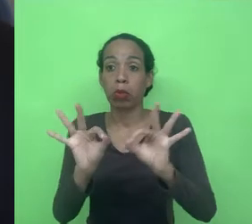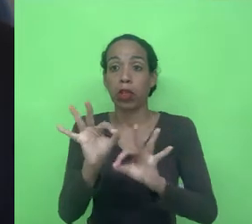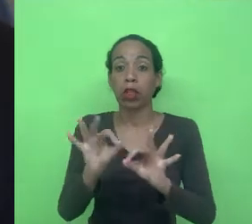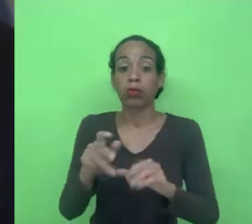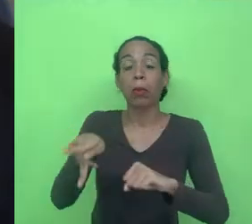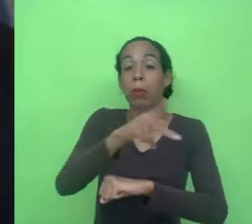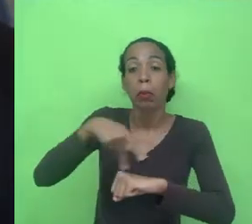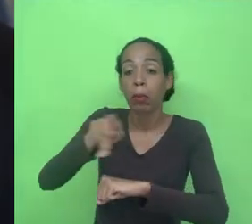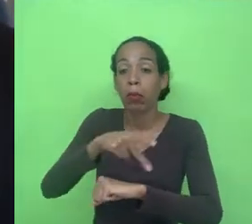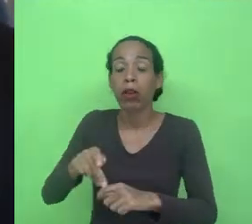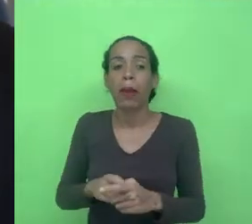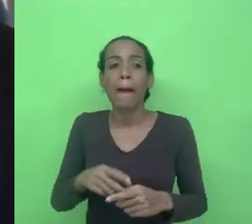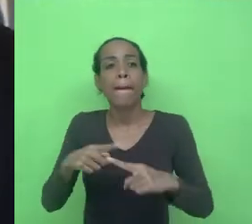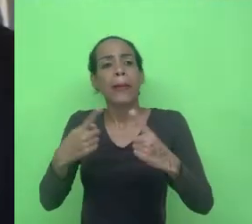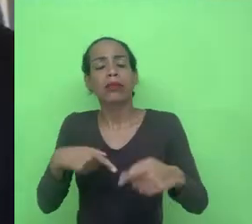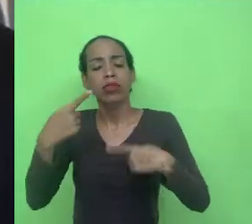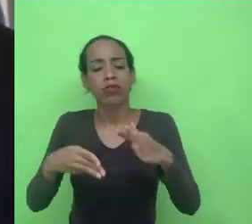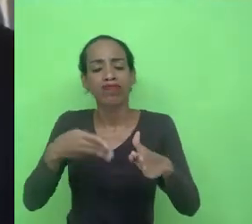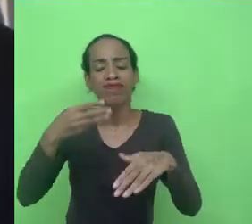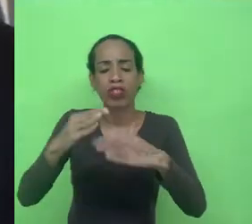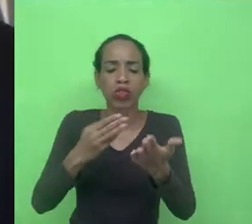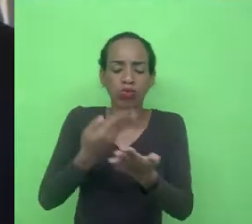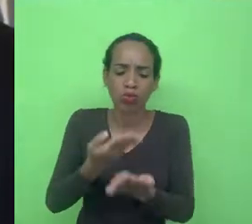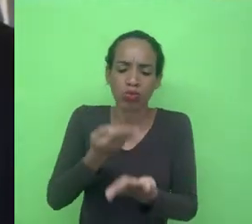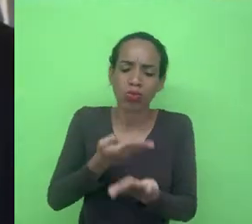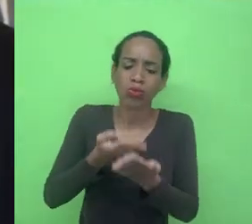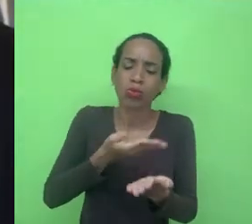Porém, me aprofundando no termo e me aprofundando na pesquisa,